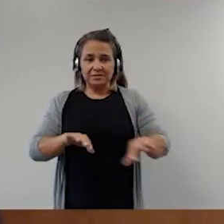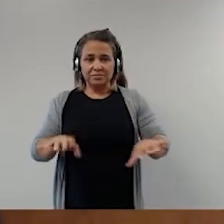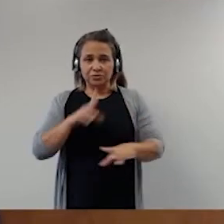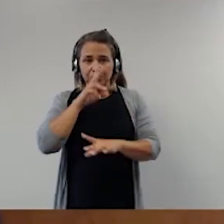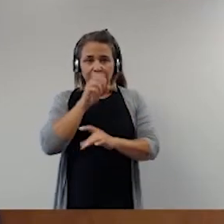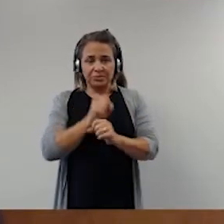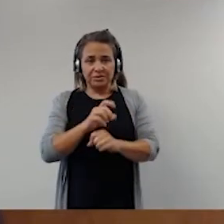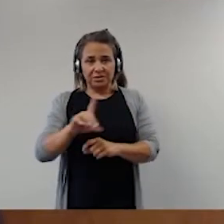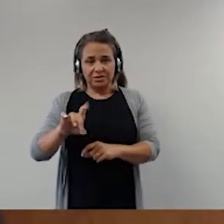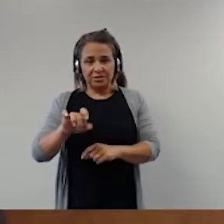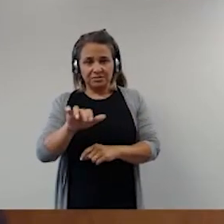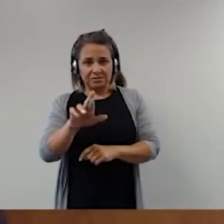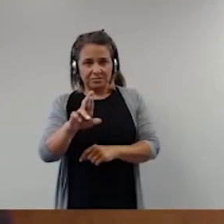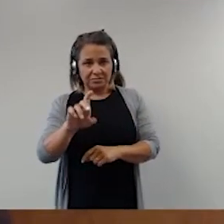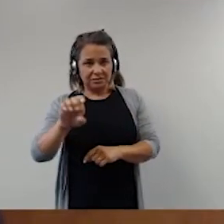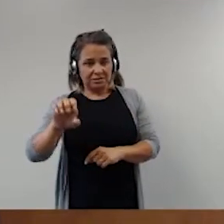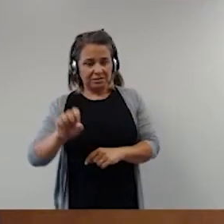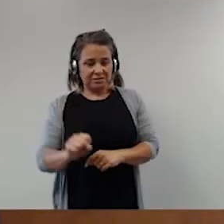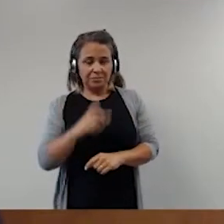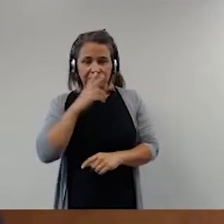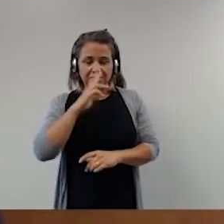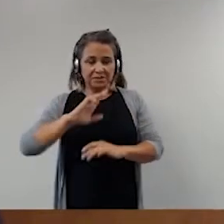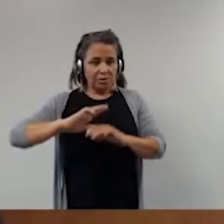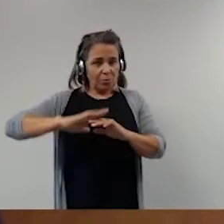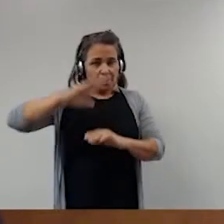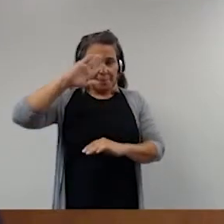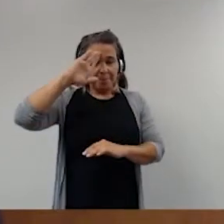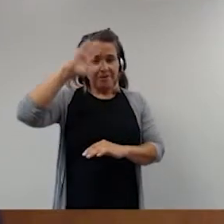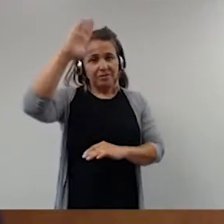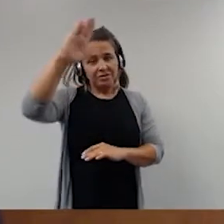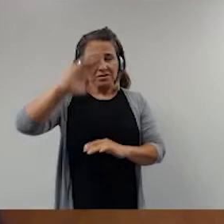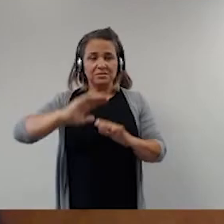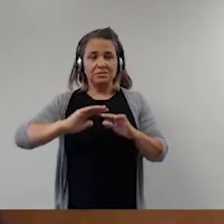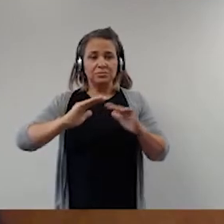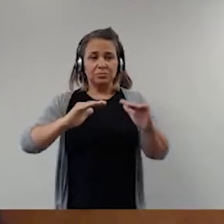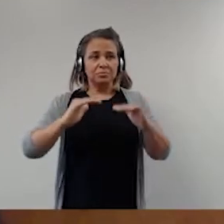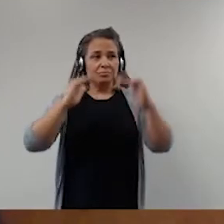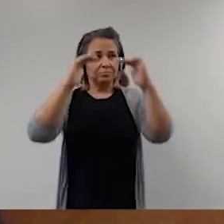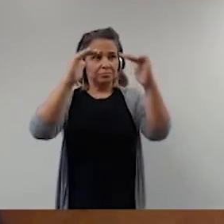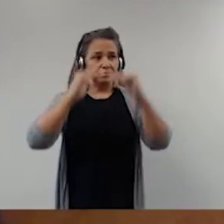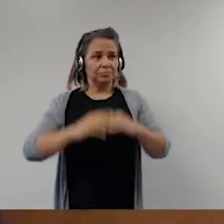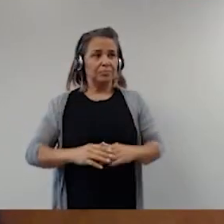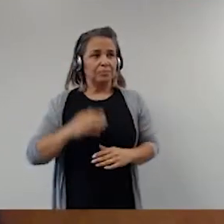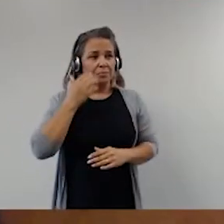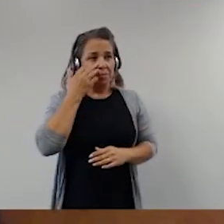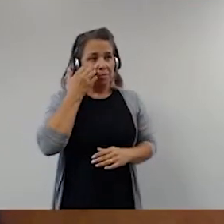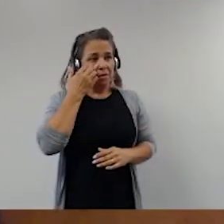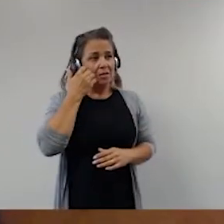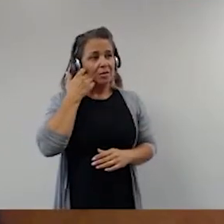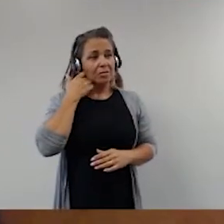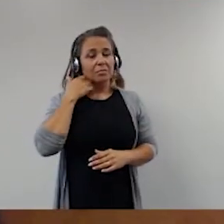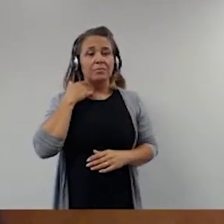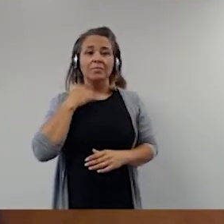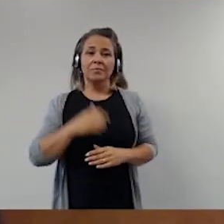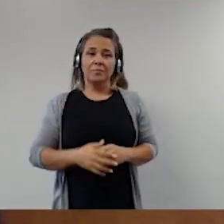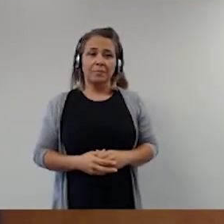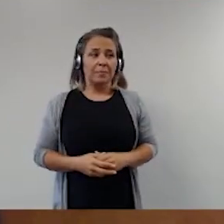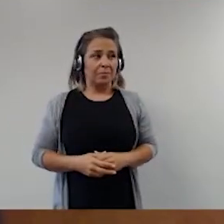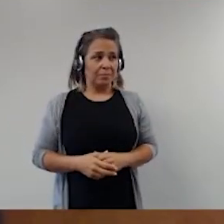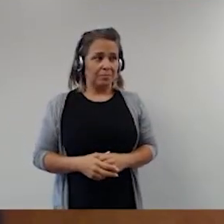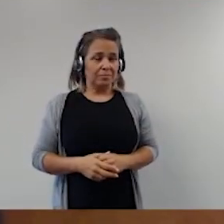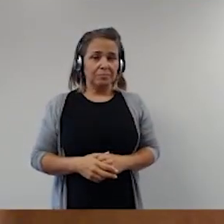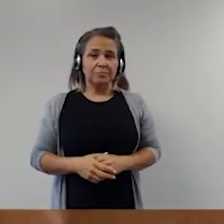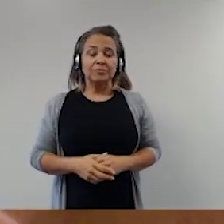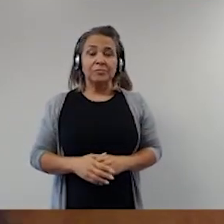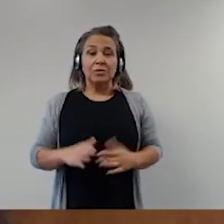existência de uma prevalência absoluta de um poder sobre o outro. É claro que há situações em que a Constituição opta por dar a